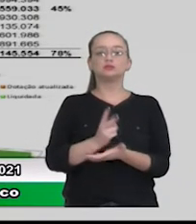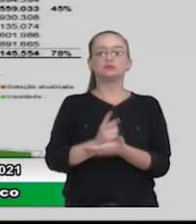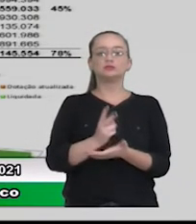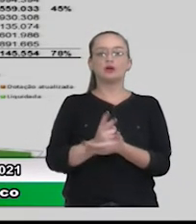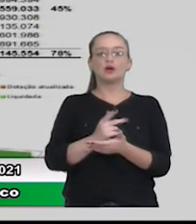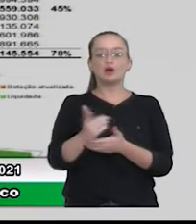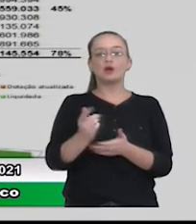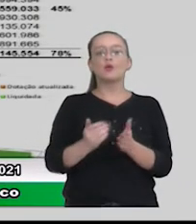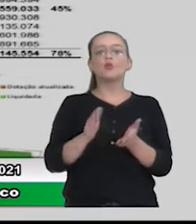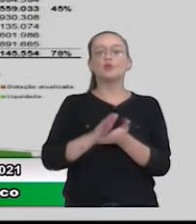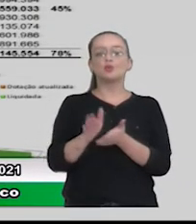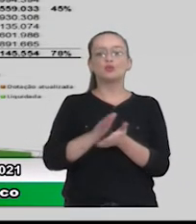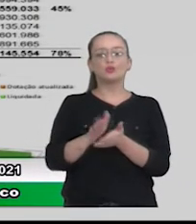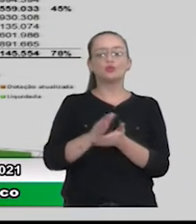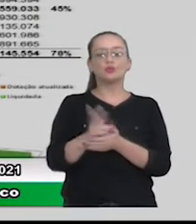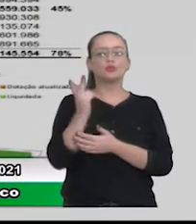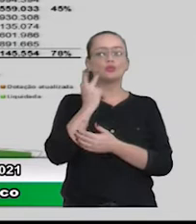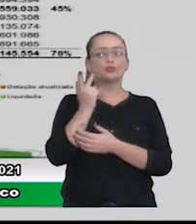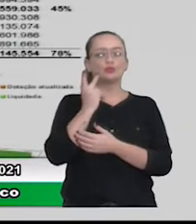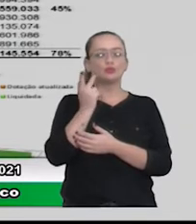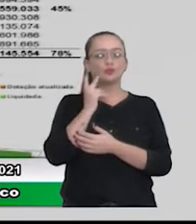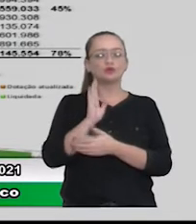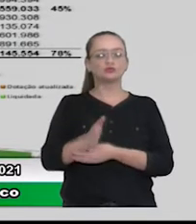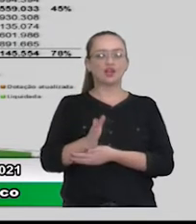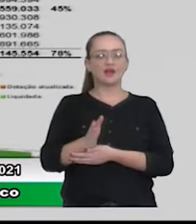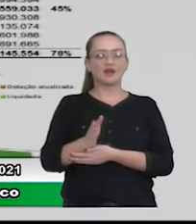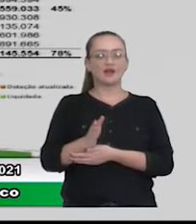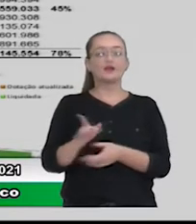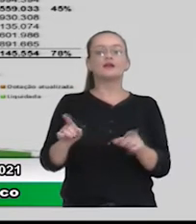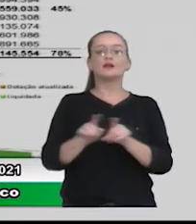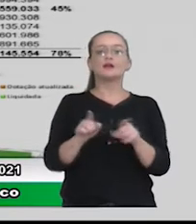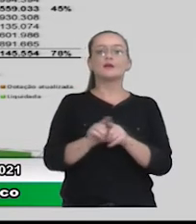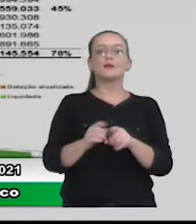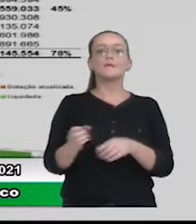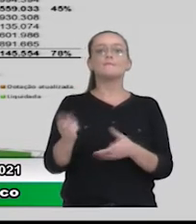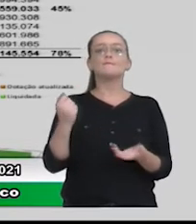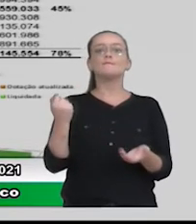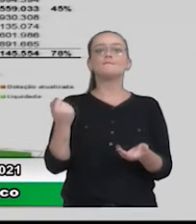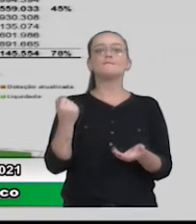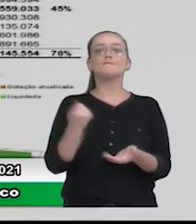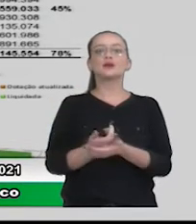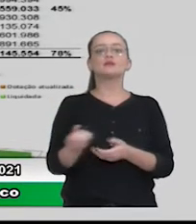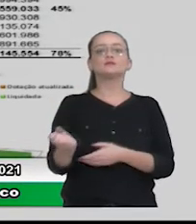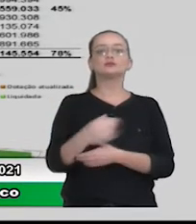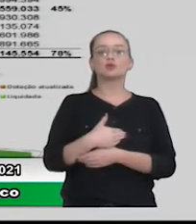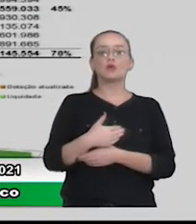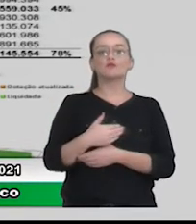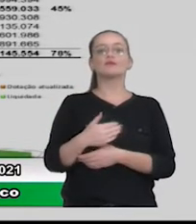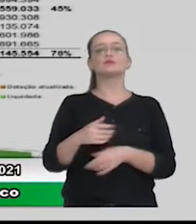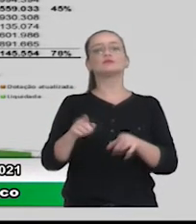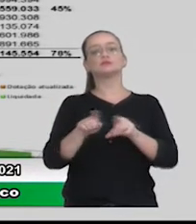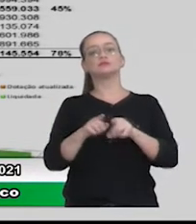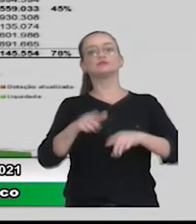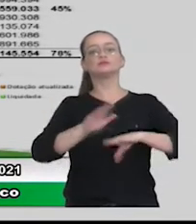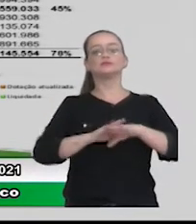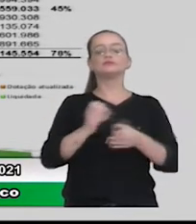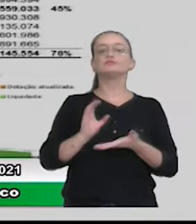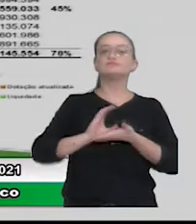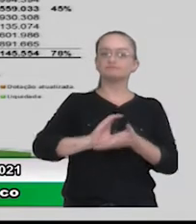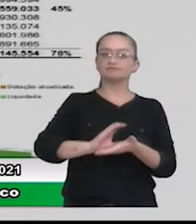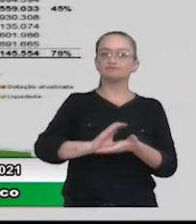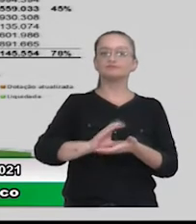do custeio normal, já da máquina, honrar os pagamentos das dívidas, tudo aquilo que estava previsto e ainda fazer os investimentos